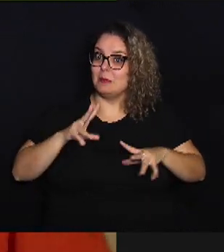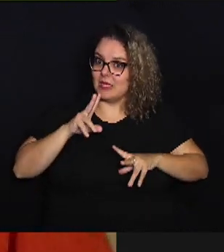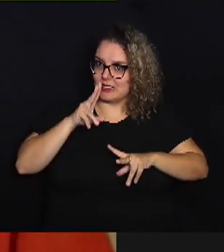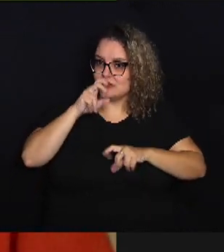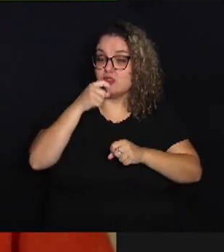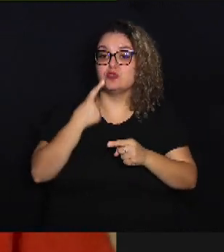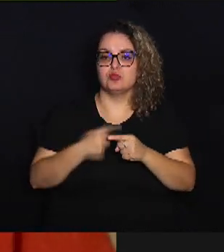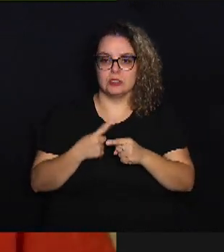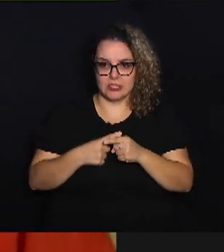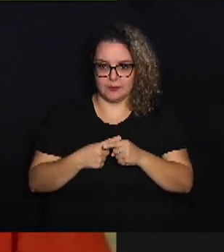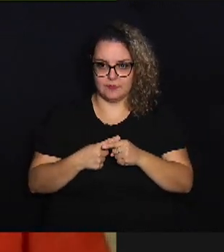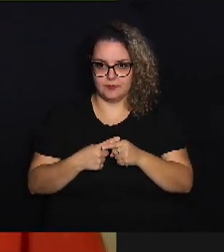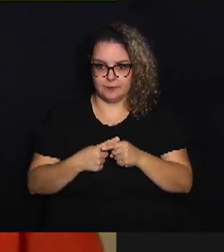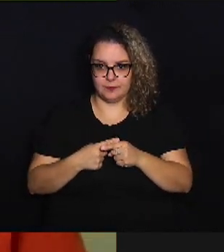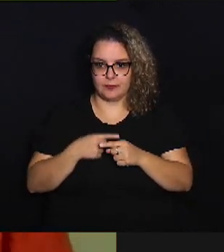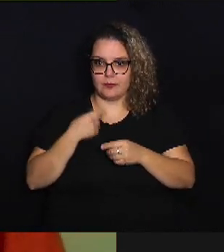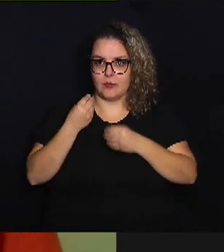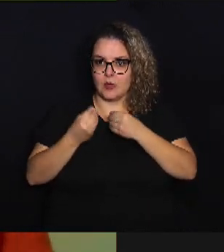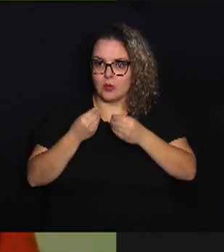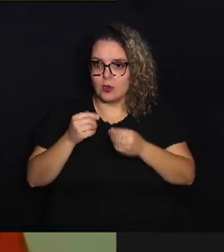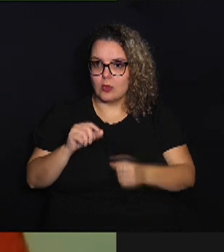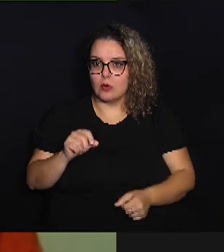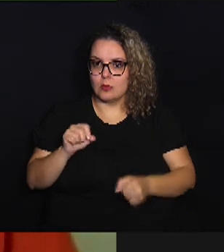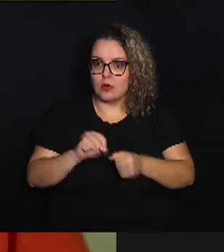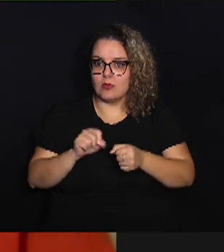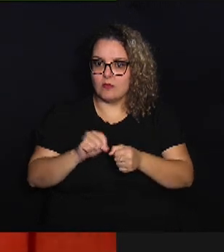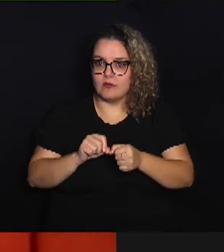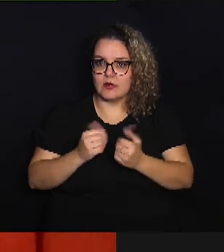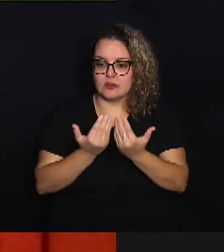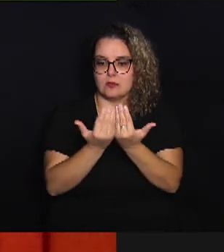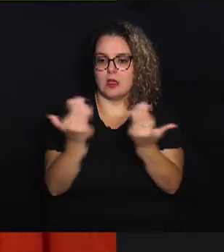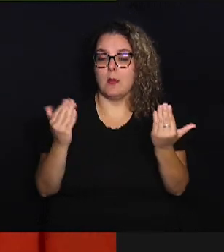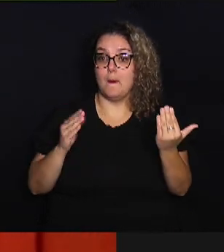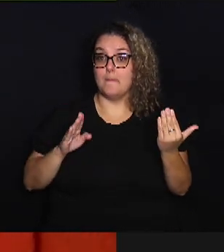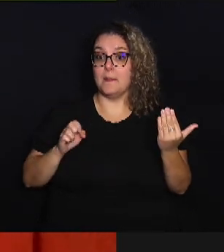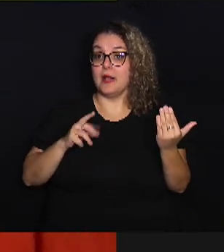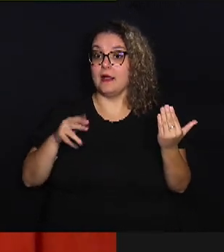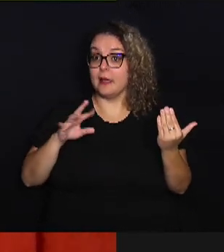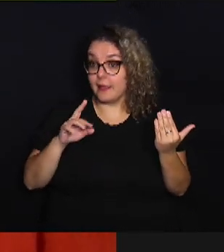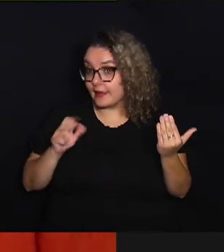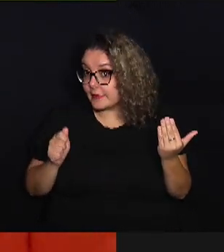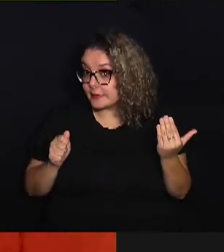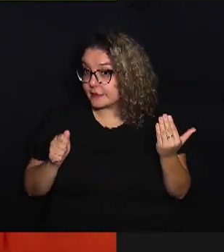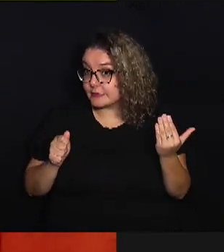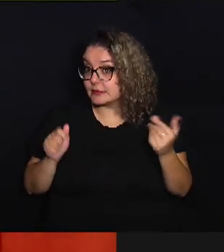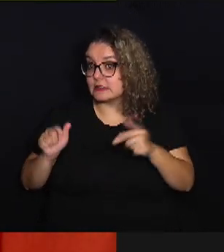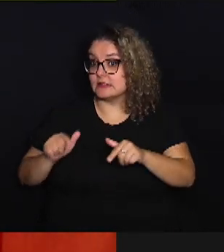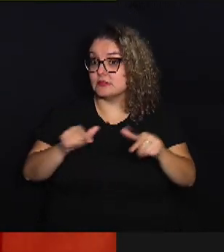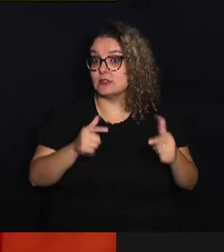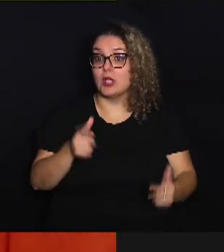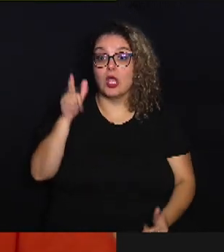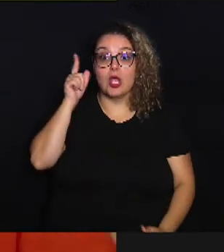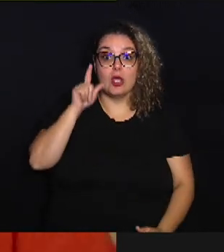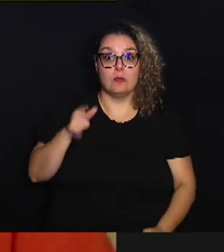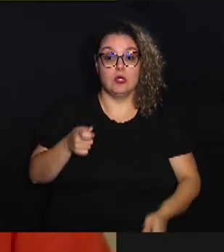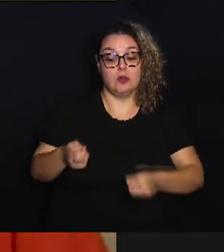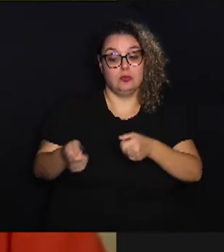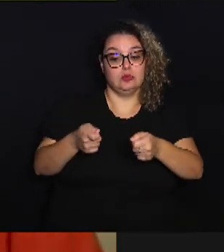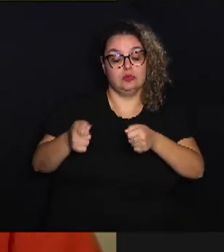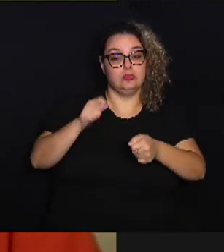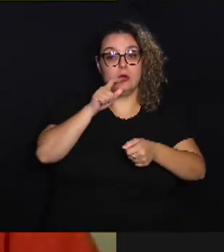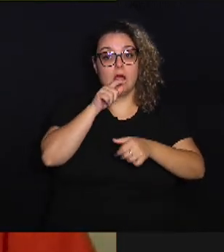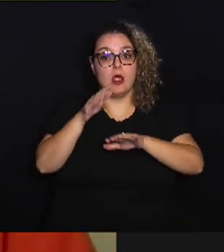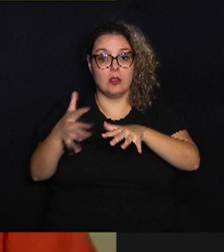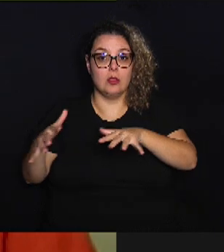por quê? Como que eu faço uma grande baseira de contenção nesses espaços para conseguir segurar a água do mar